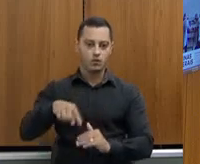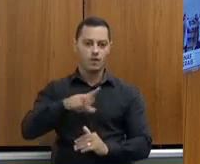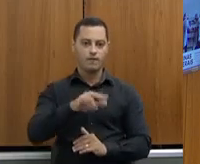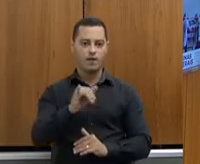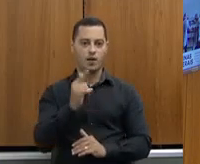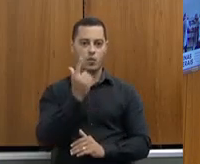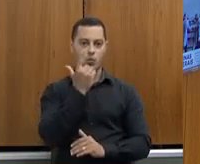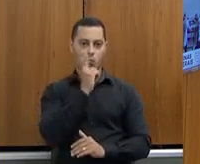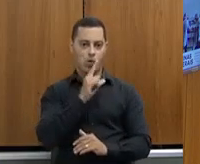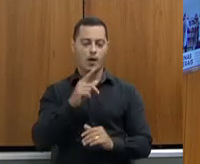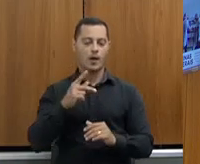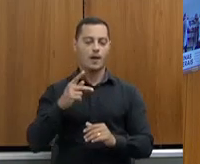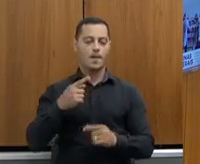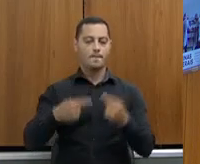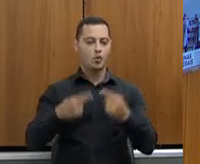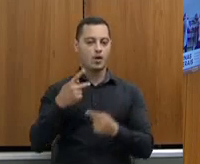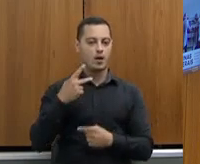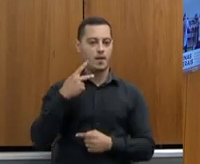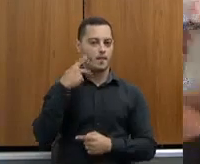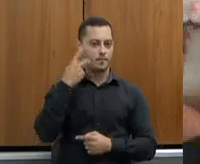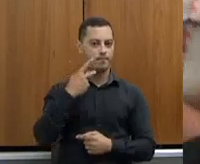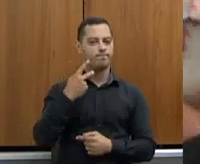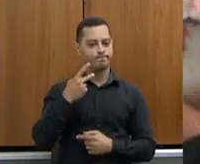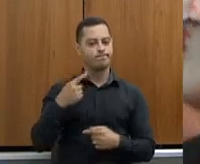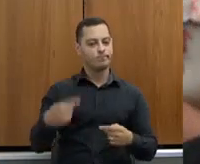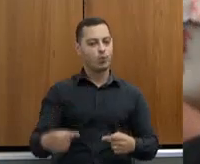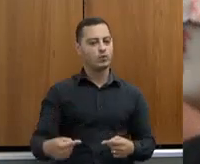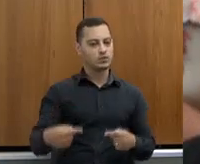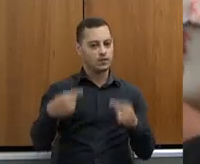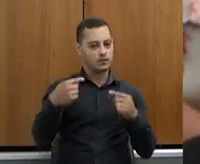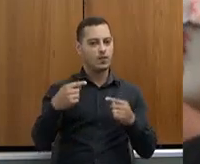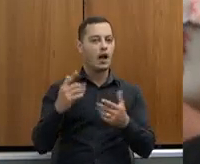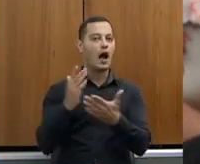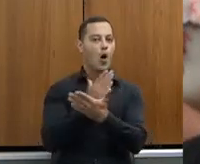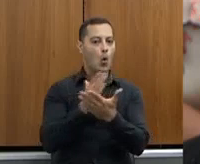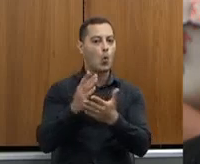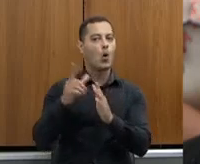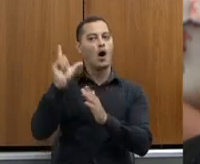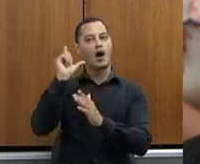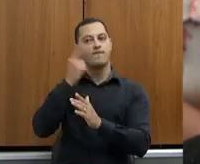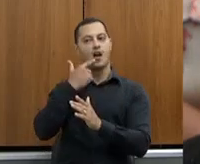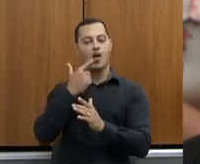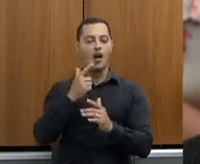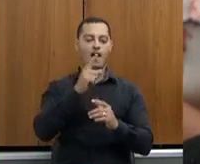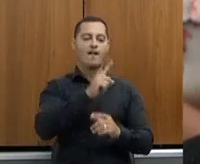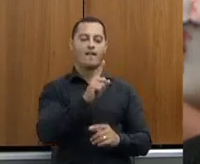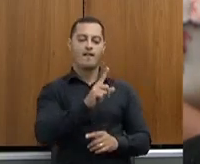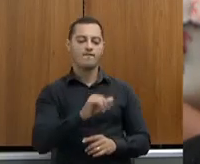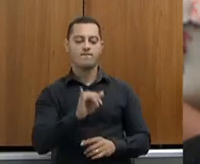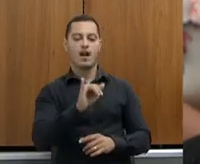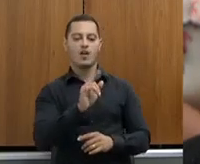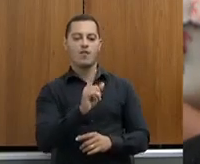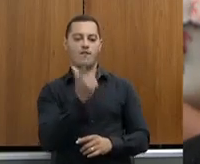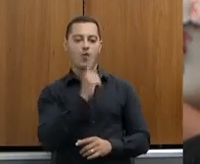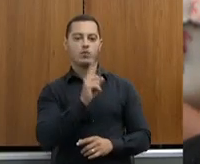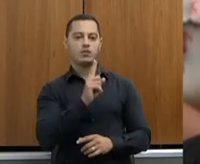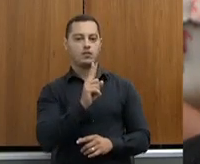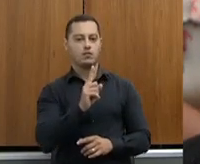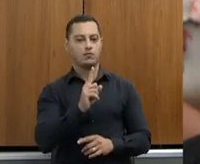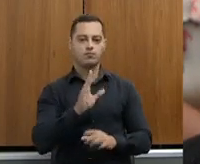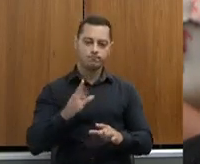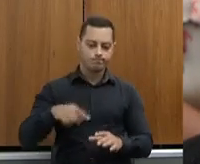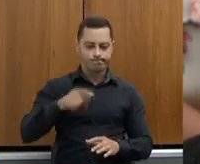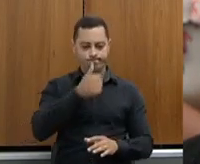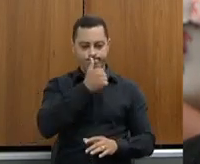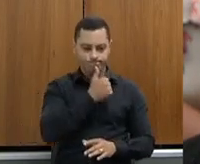públicas. e foi um desafio a quem diria que a EMATER não conseguiria fazer isso. Mas o acompanhamento ali, quase que